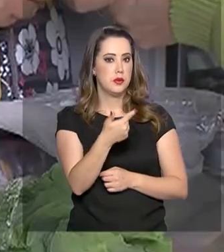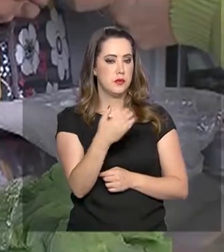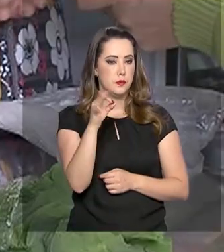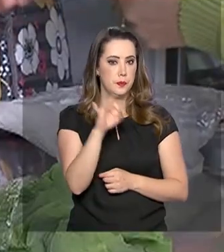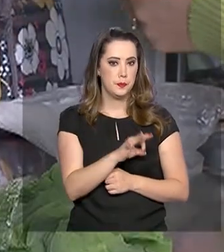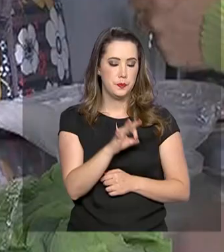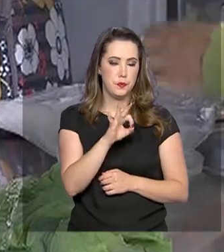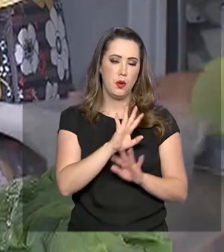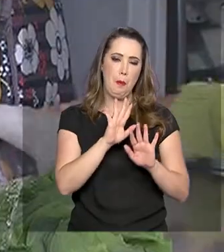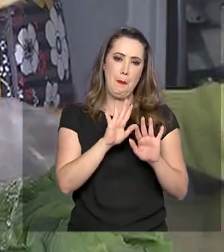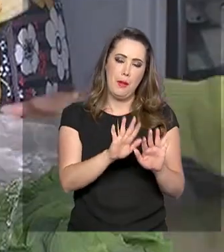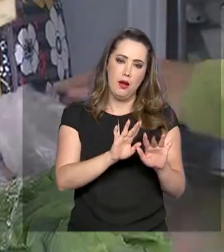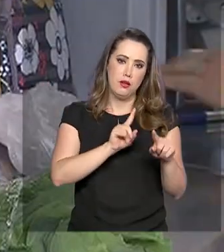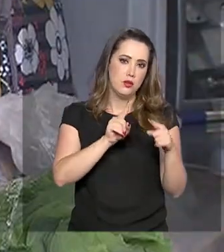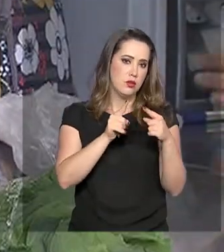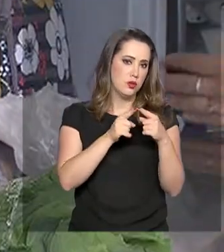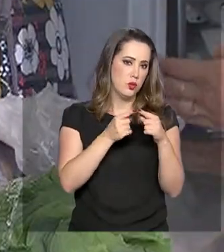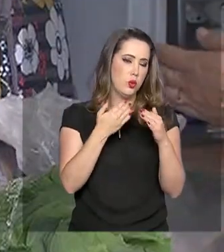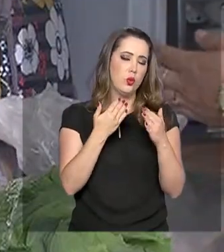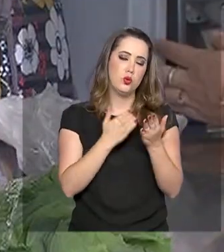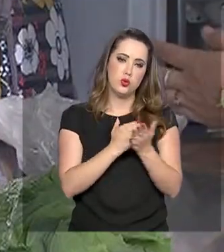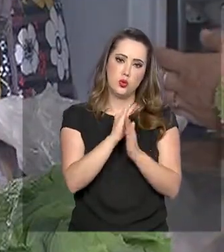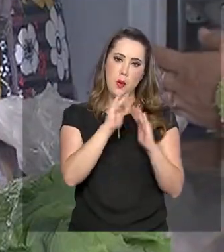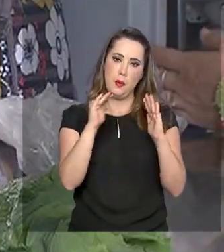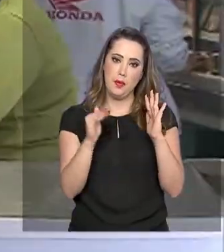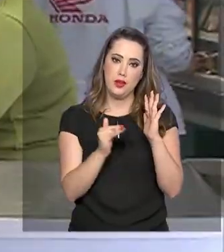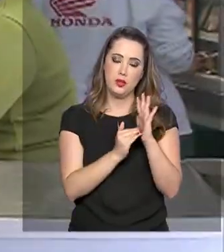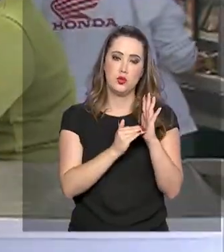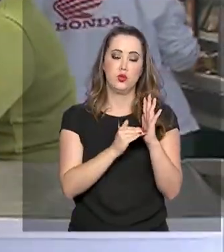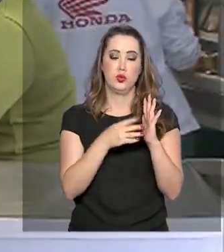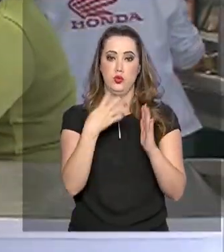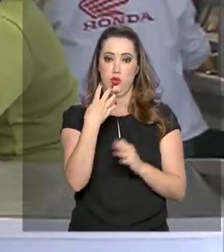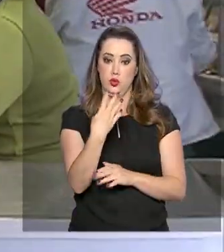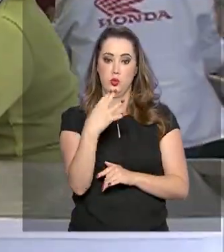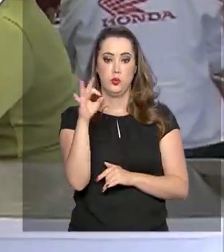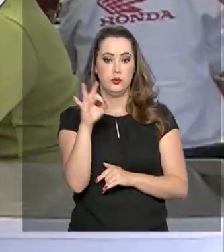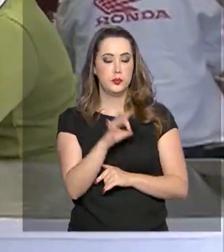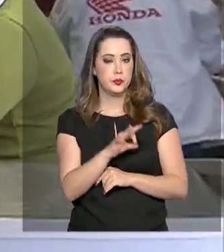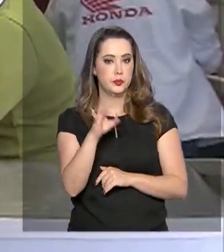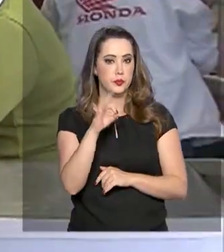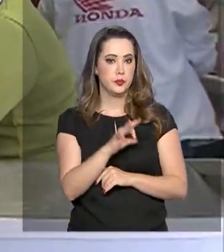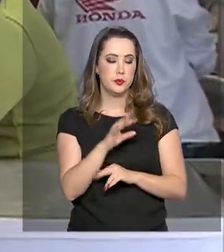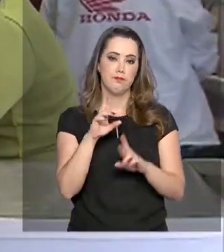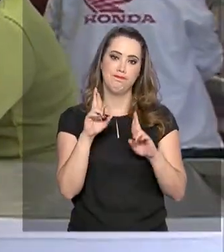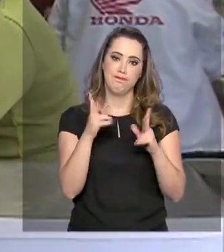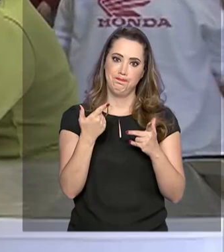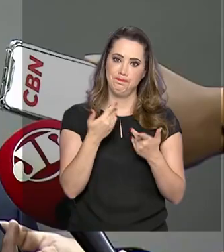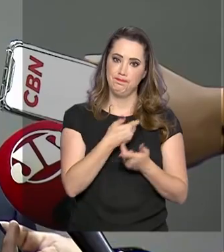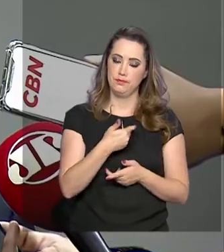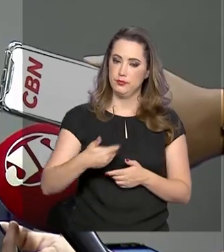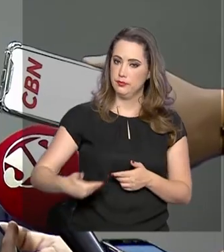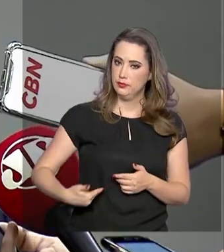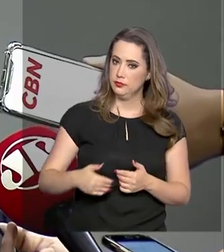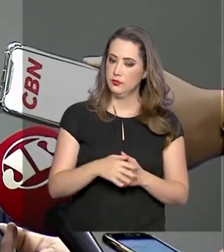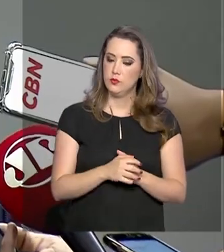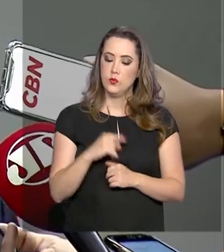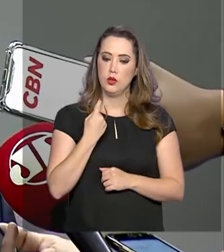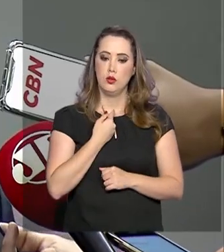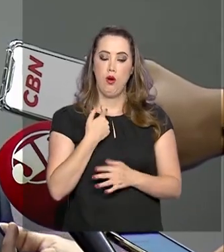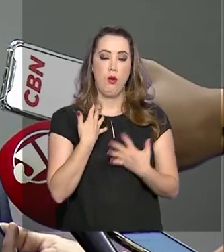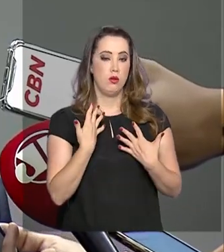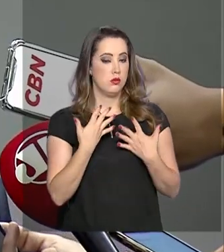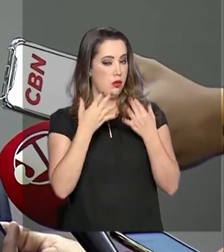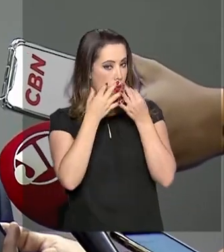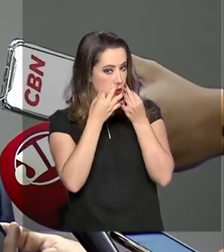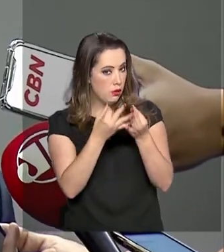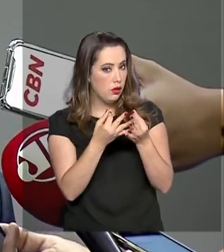Mas a previsão continua abaixo da meta central de 4% estipulada pelo governo. Estamos atentos a todos